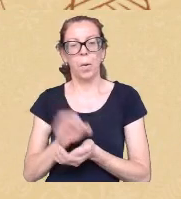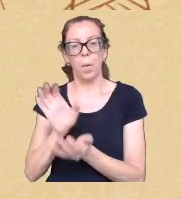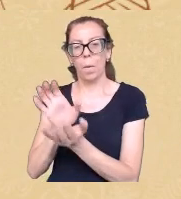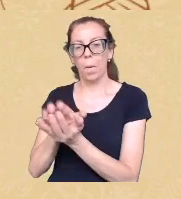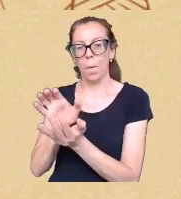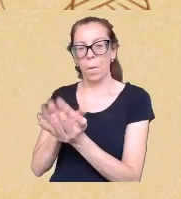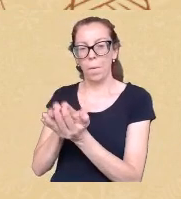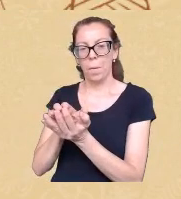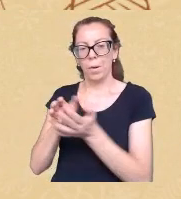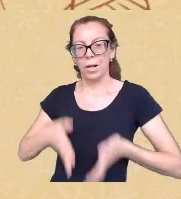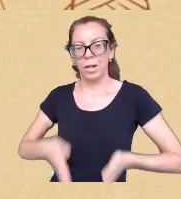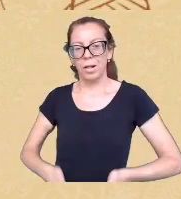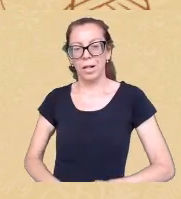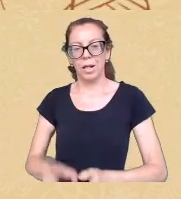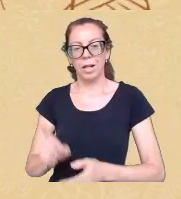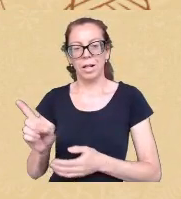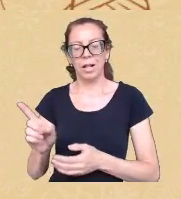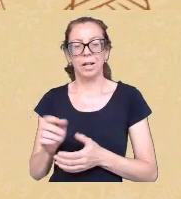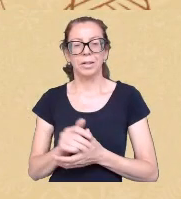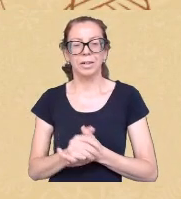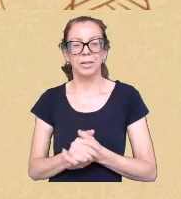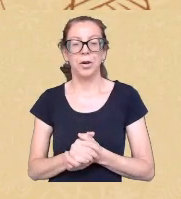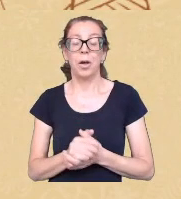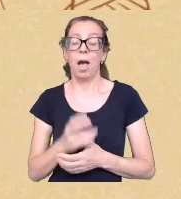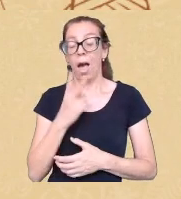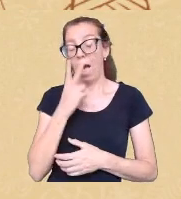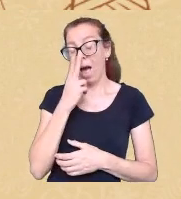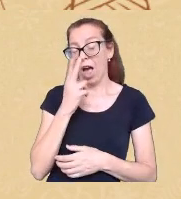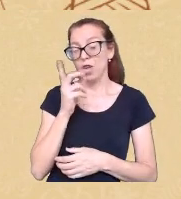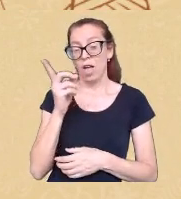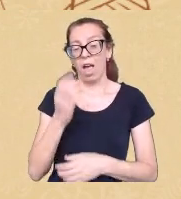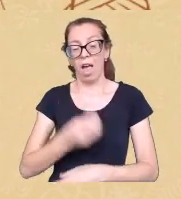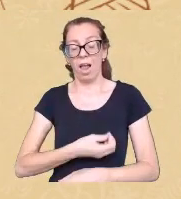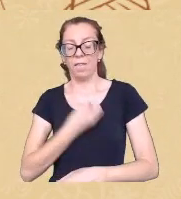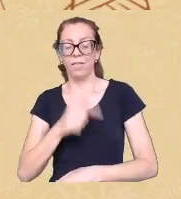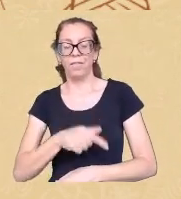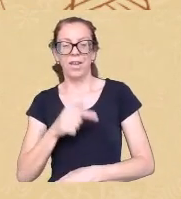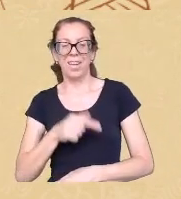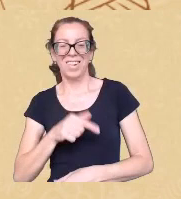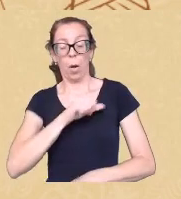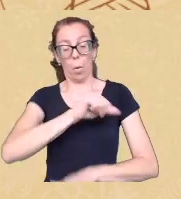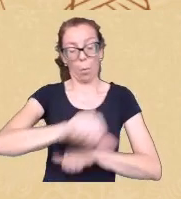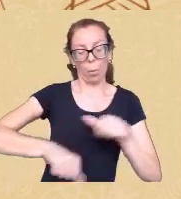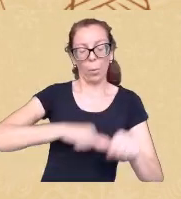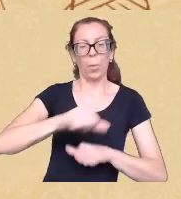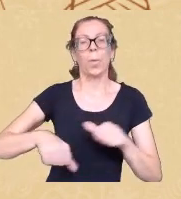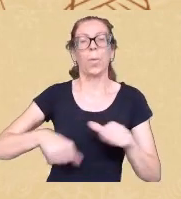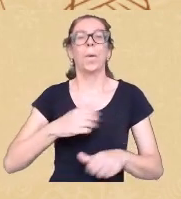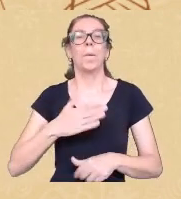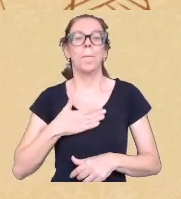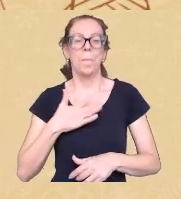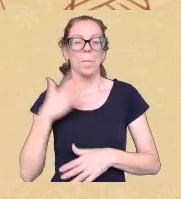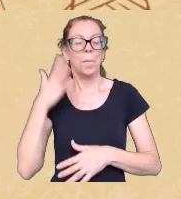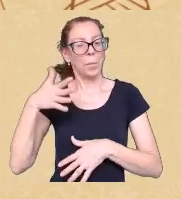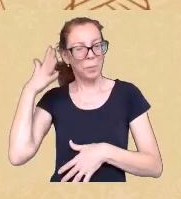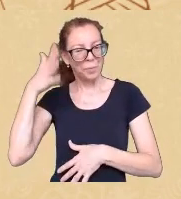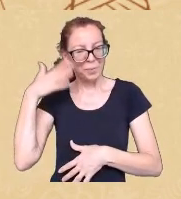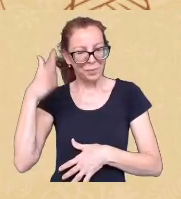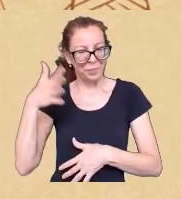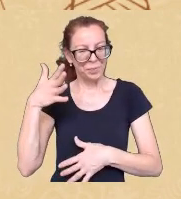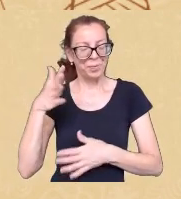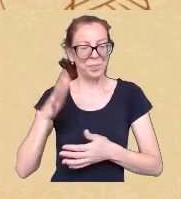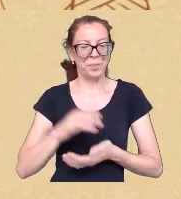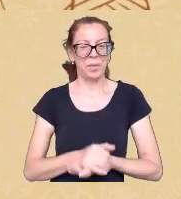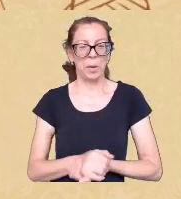acho que é ela que deveria estar aqui no meu lugar falando e que não dona Denise você é maravilhosa é de